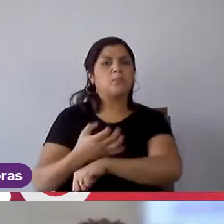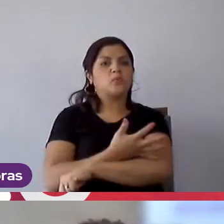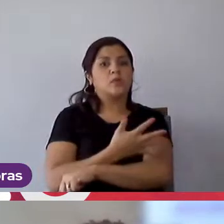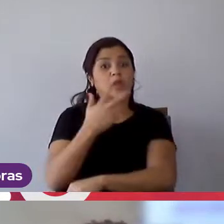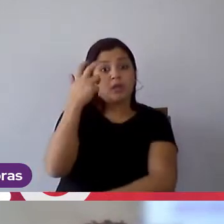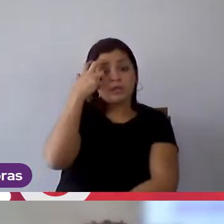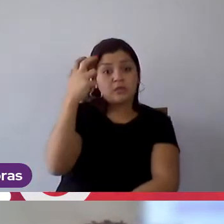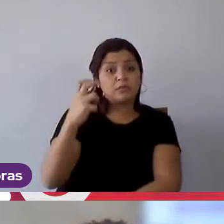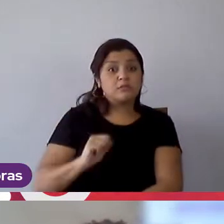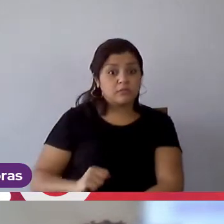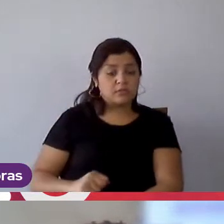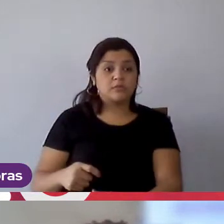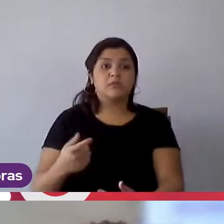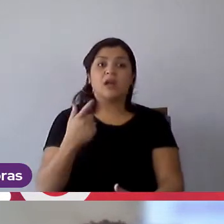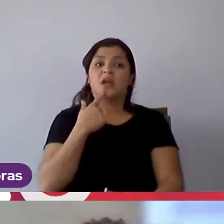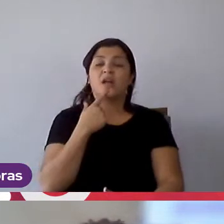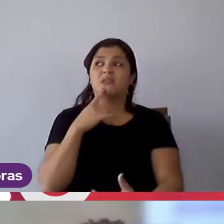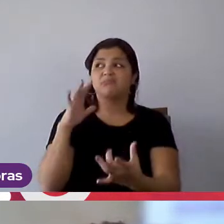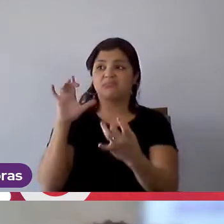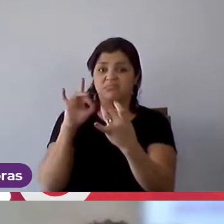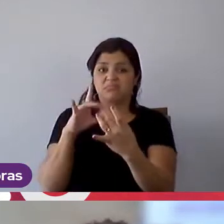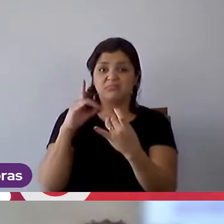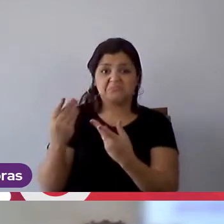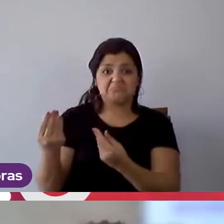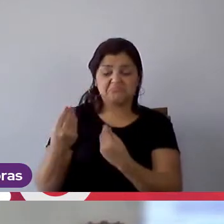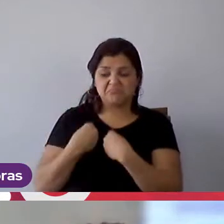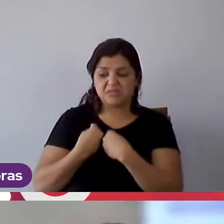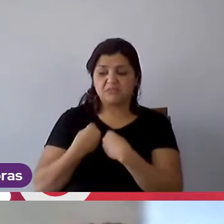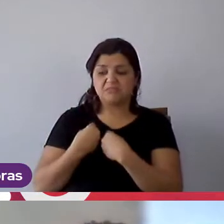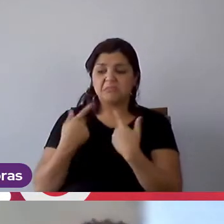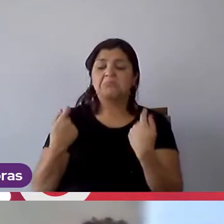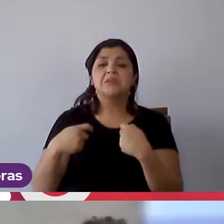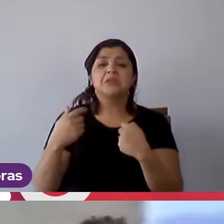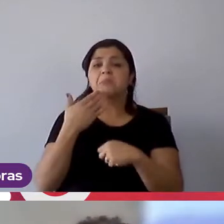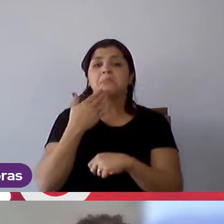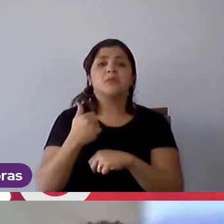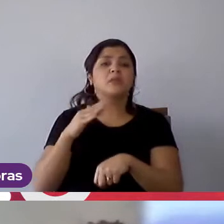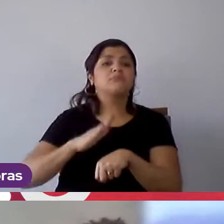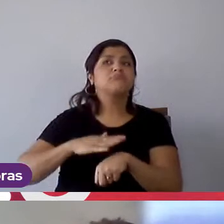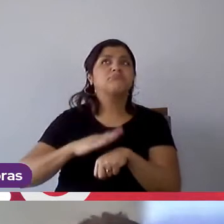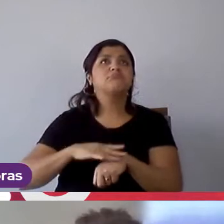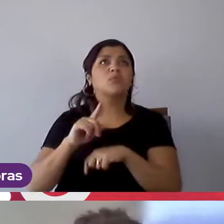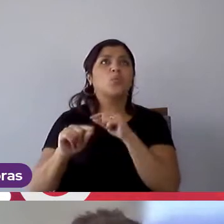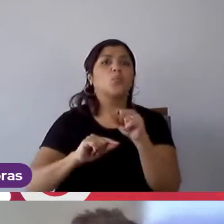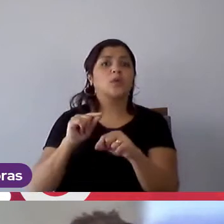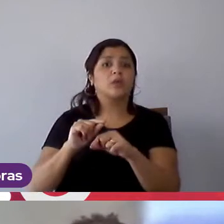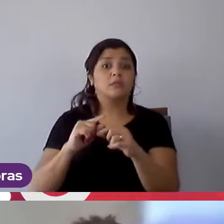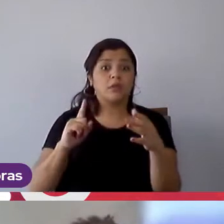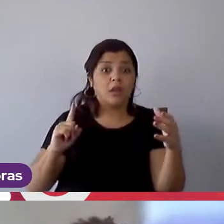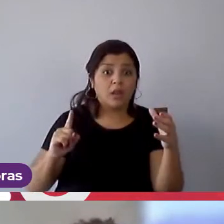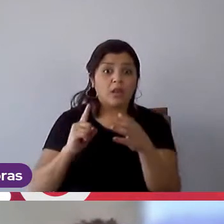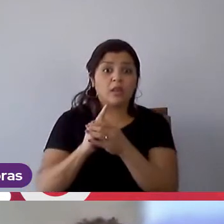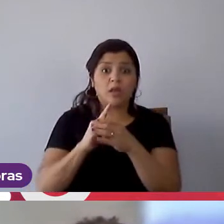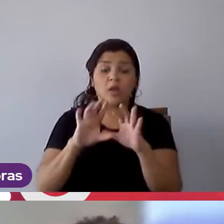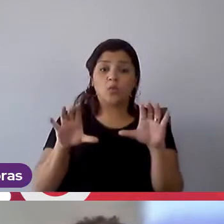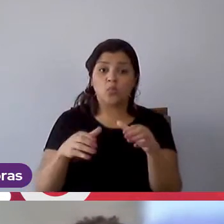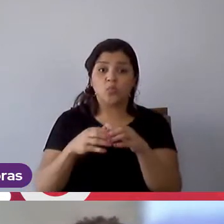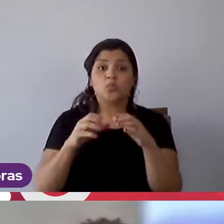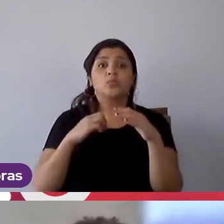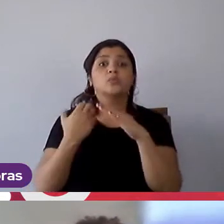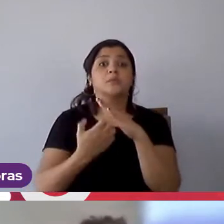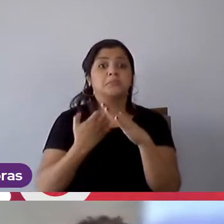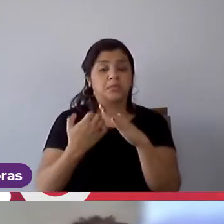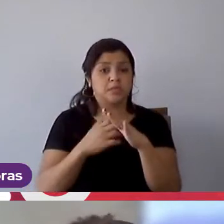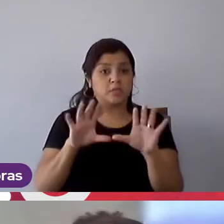buscar então entender com o feedback que eu vou receber o que eu preciso melhorar, e se realmente eu quero fazer parte da família,